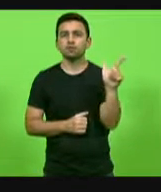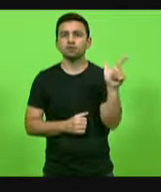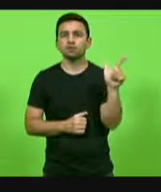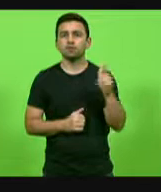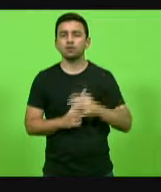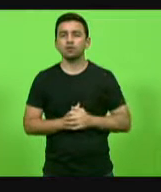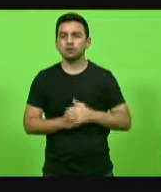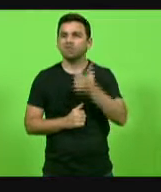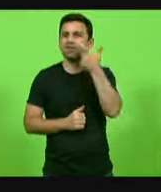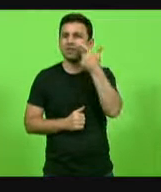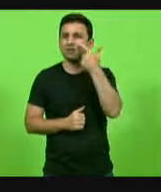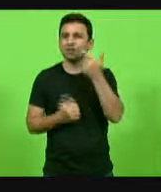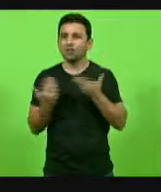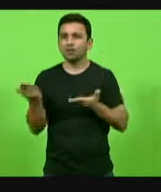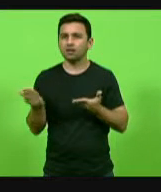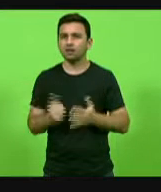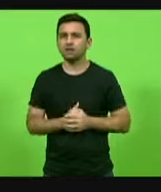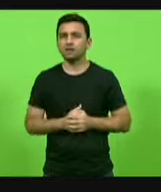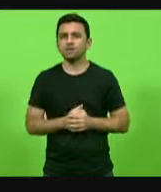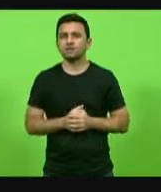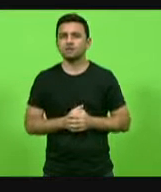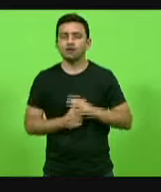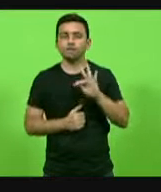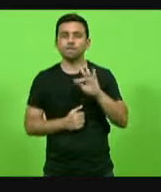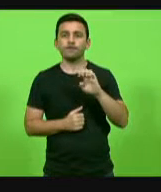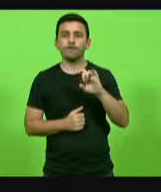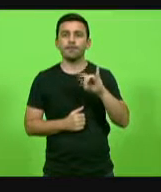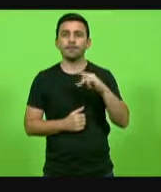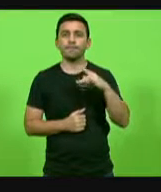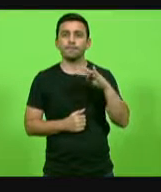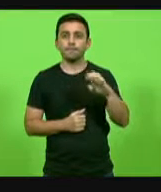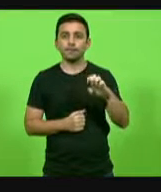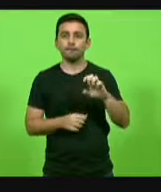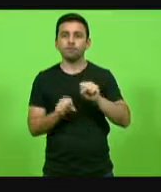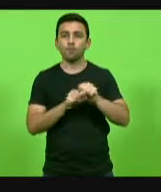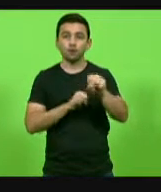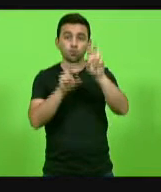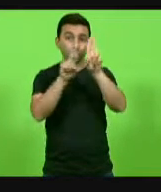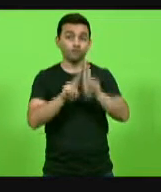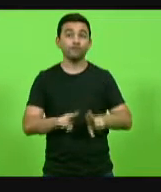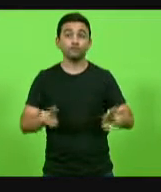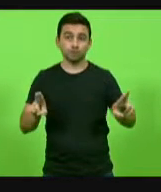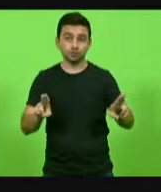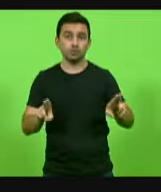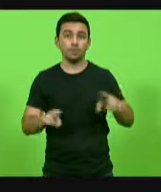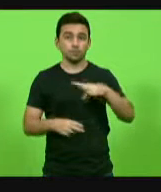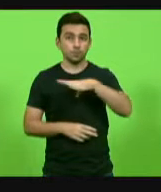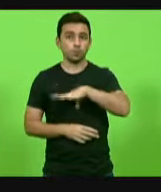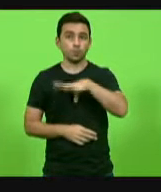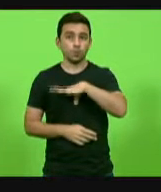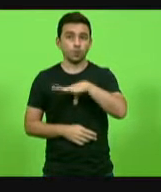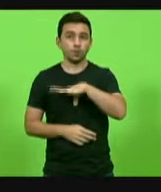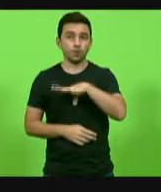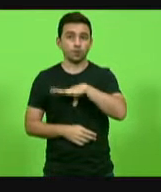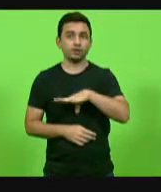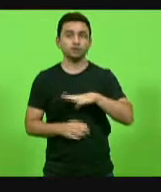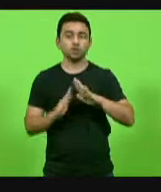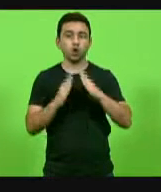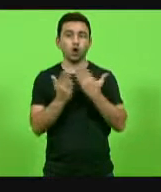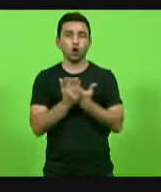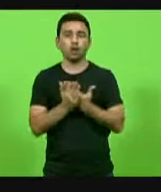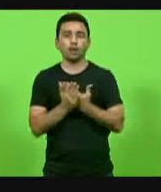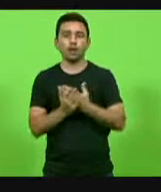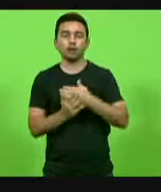olha aqui isso aí, Felipe Lopes, formado na UFSC, professor de português do Colégio José Maria Cardoso